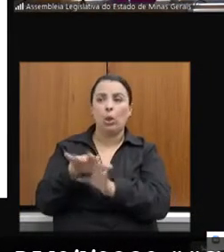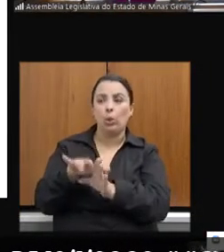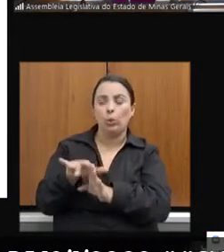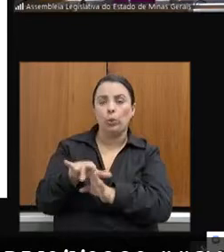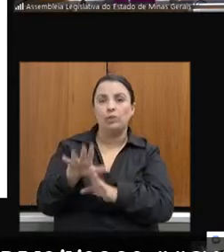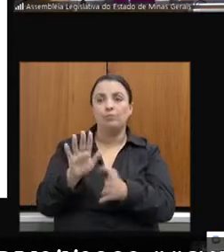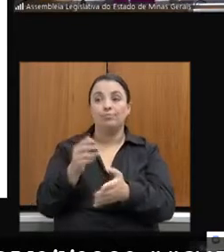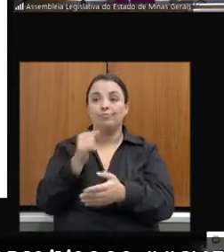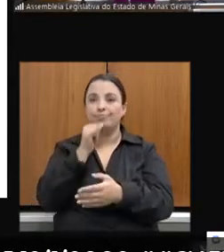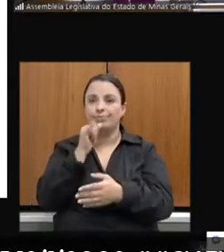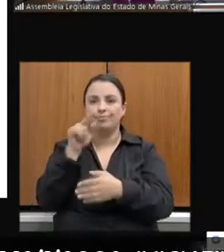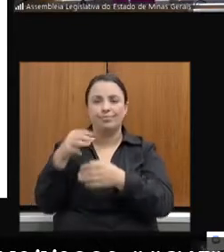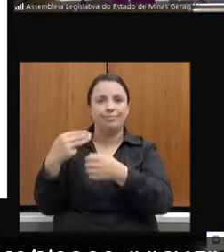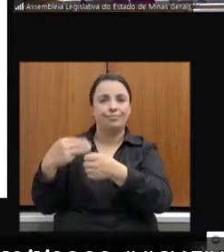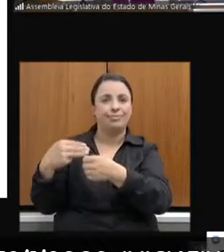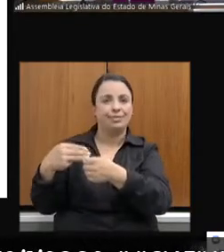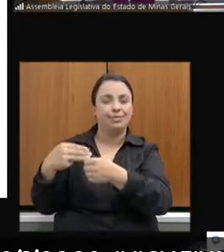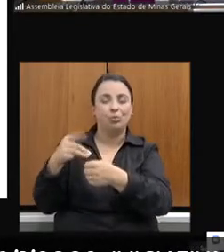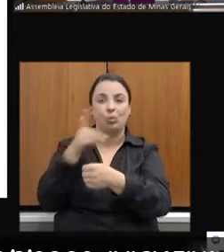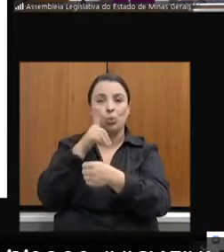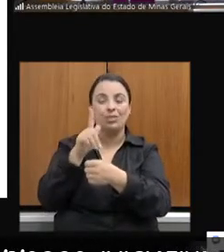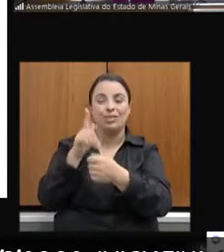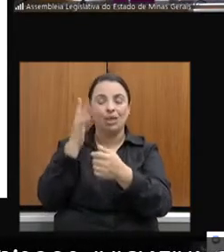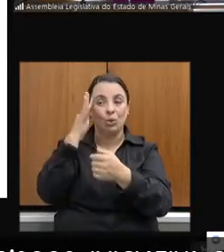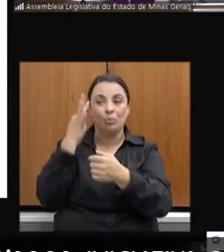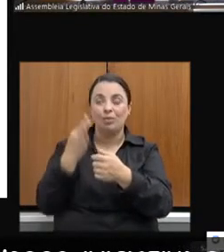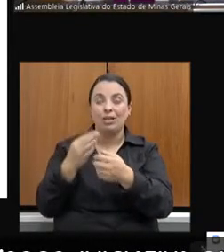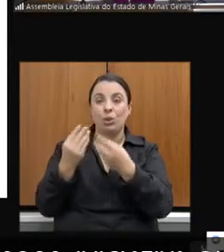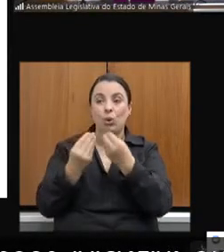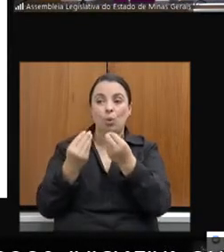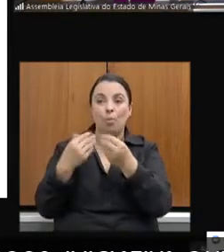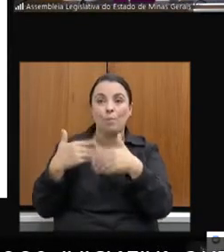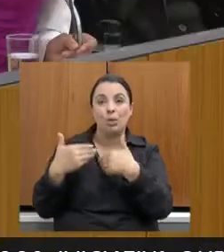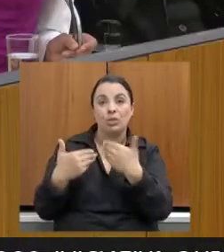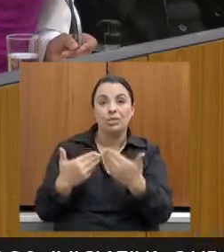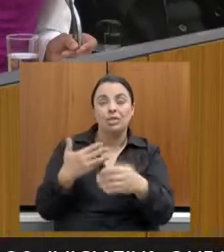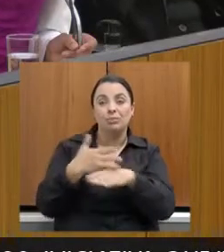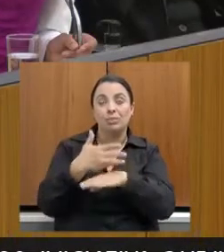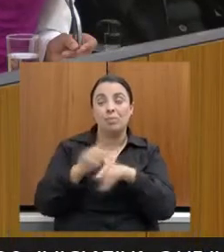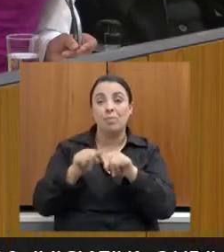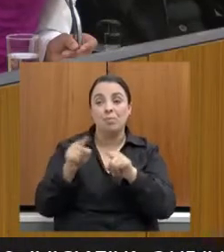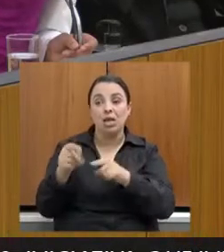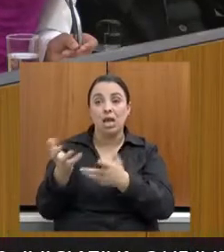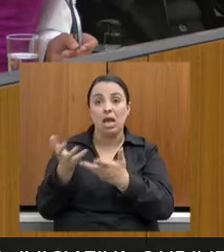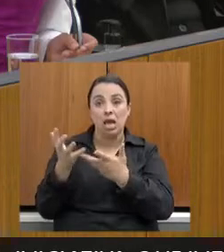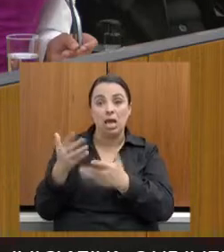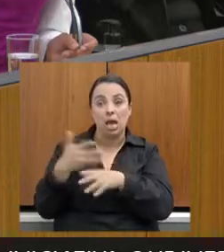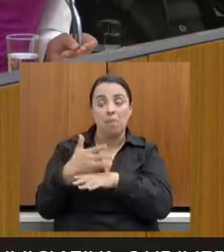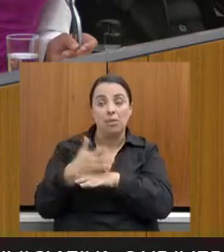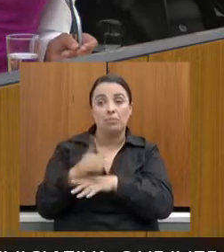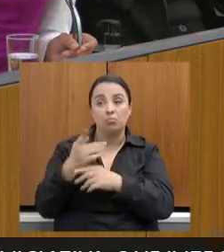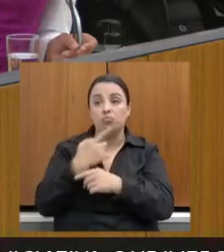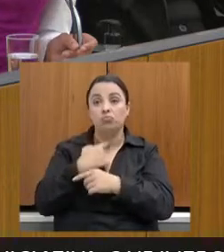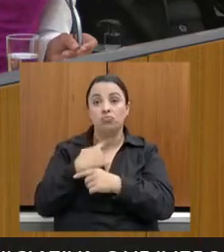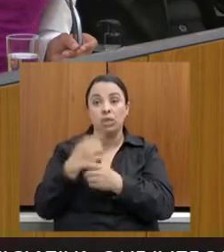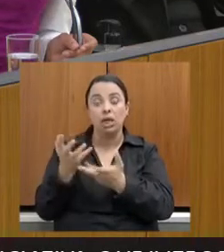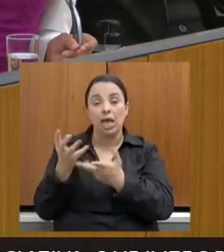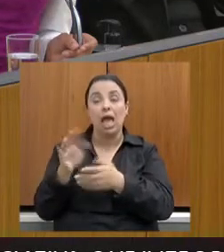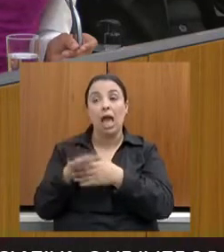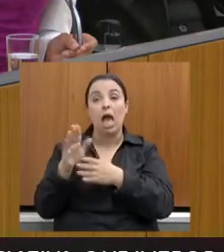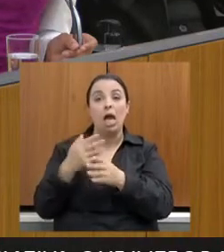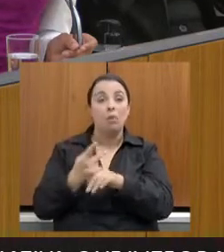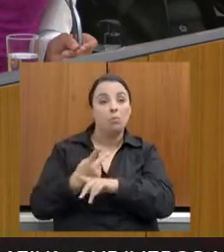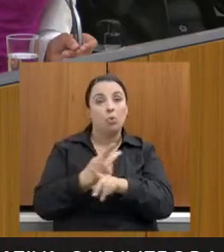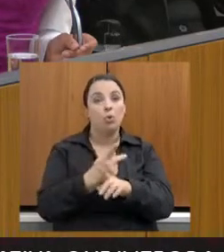tem condições, ele não consegue assimilar todo o processo de participação, mas ele deseja participar do programa. Então, ele busca as